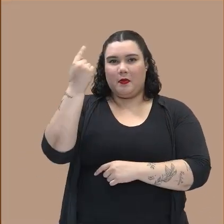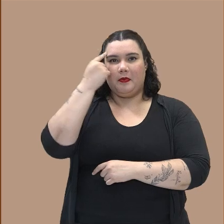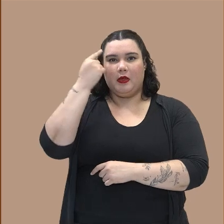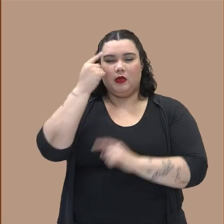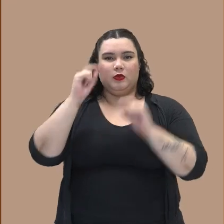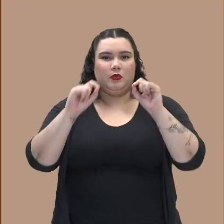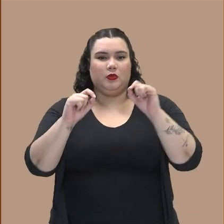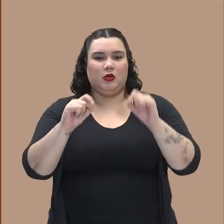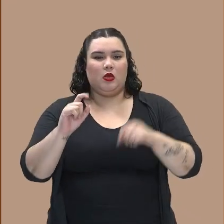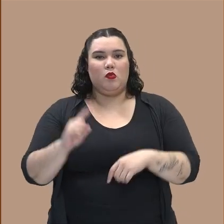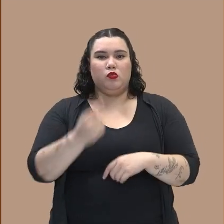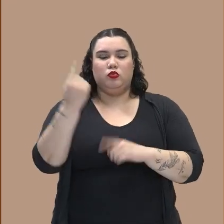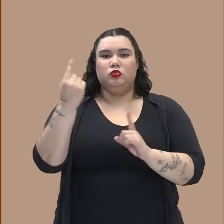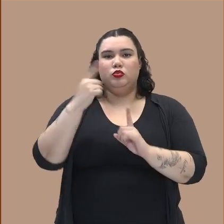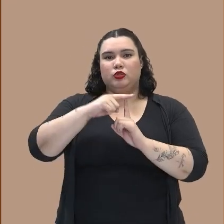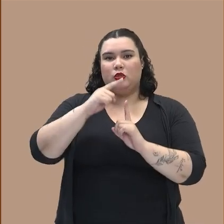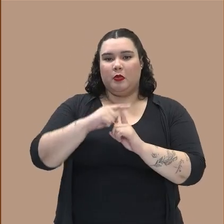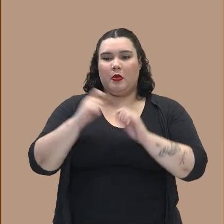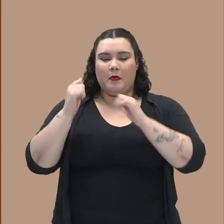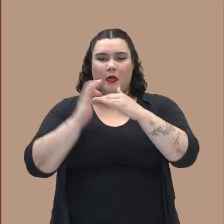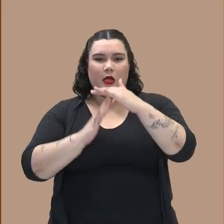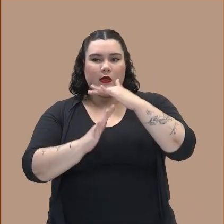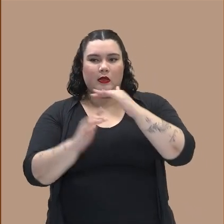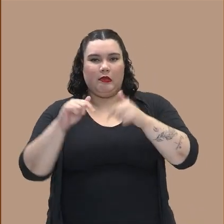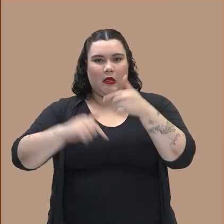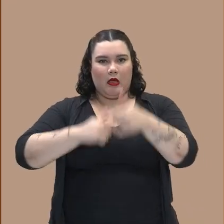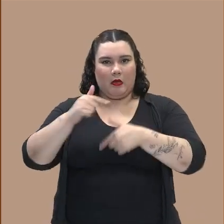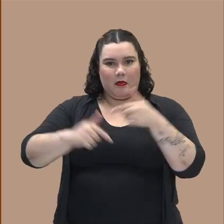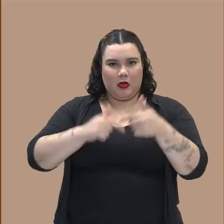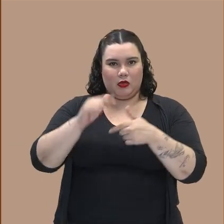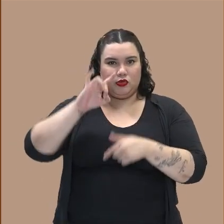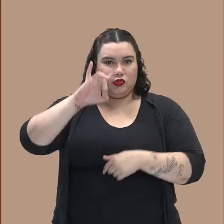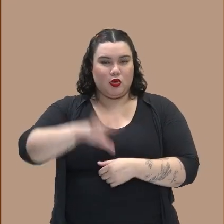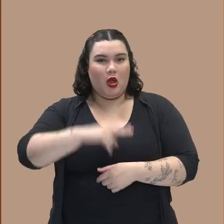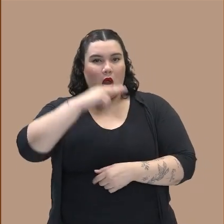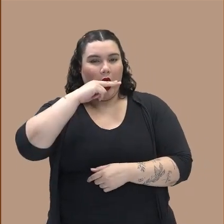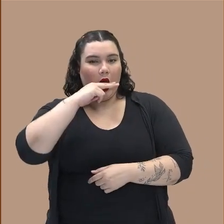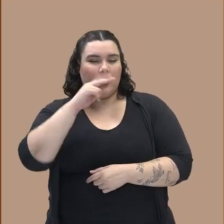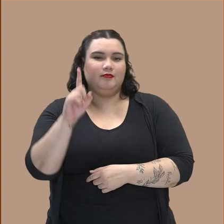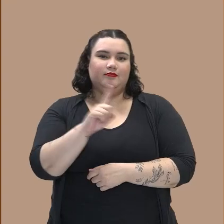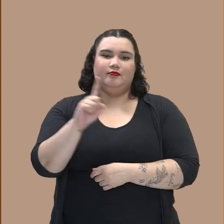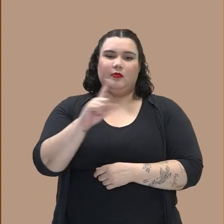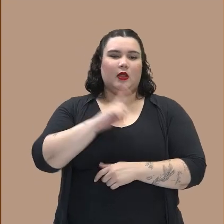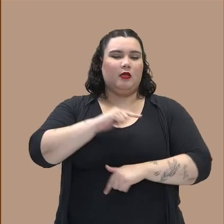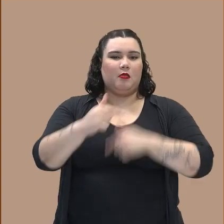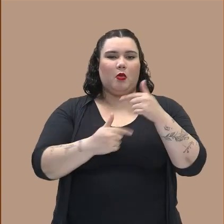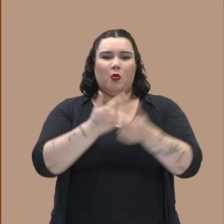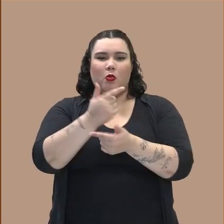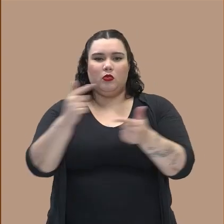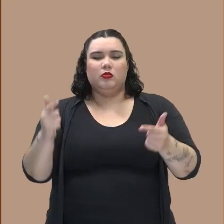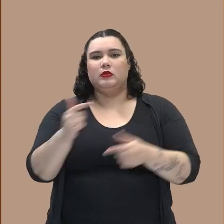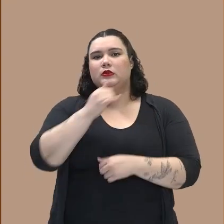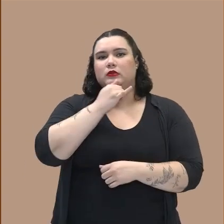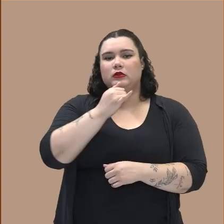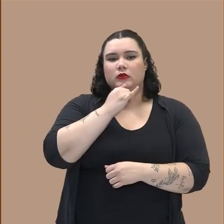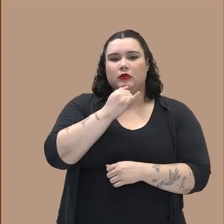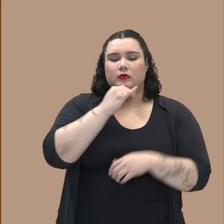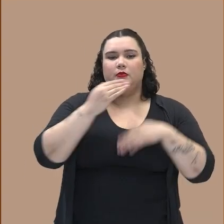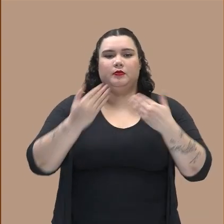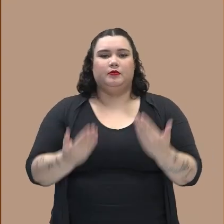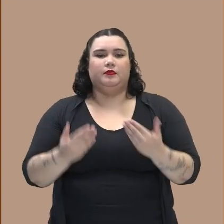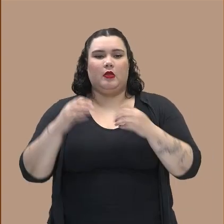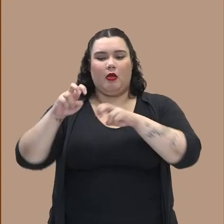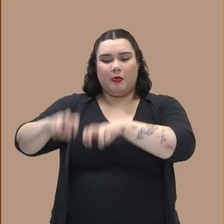forma de utilização dessa mão de obra era através dos engenhos, tá, gente? Trabalhava em outras atividades, como também a própria